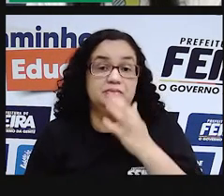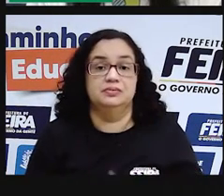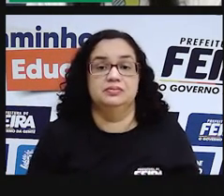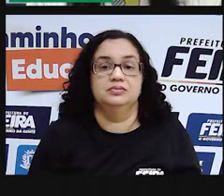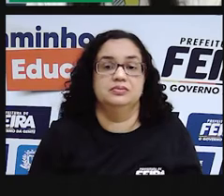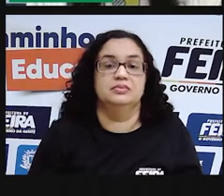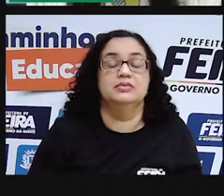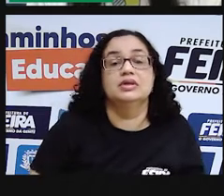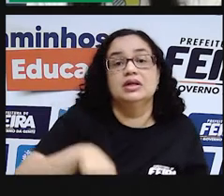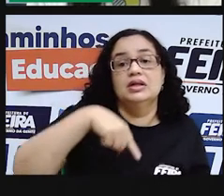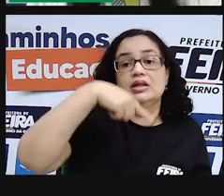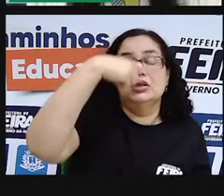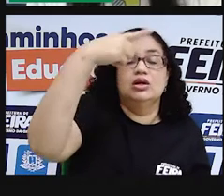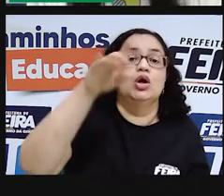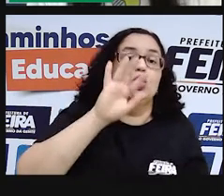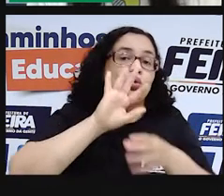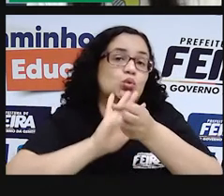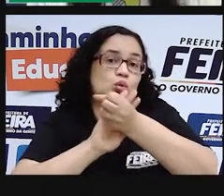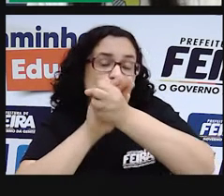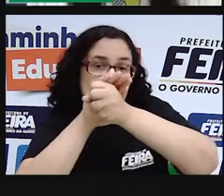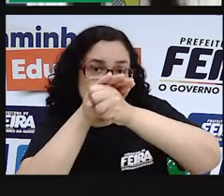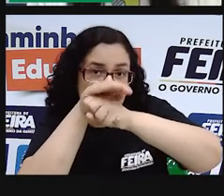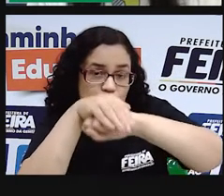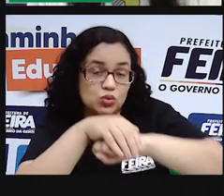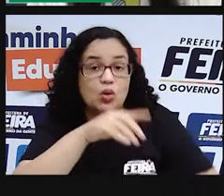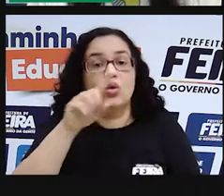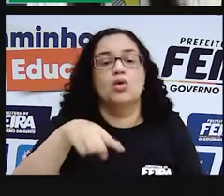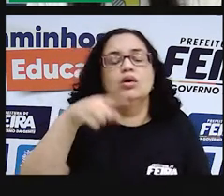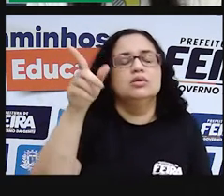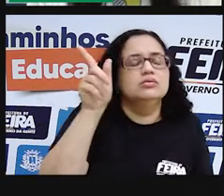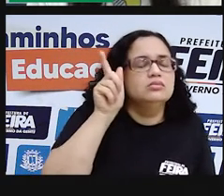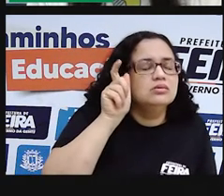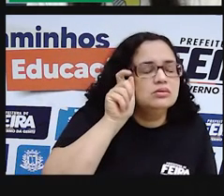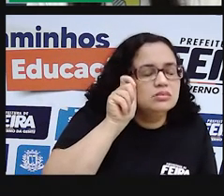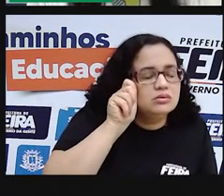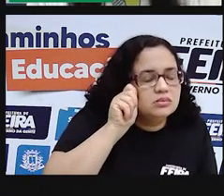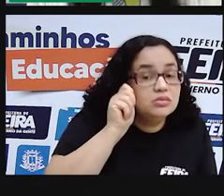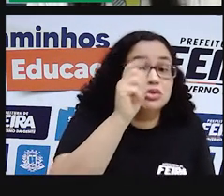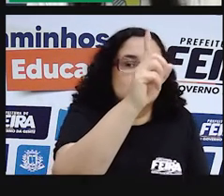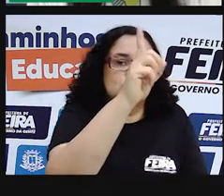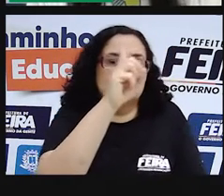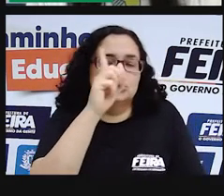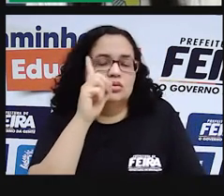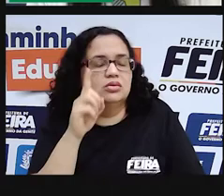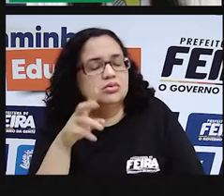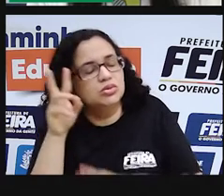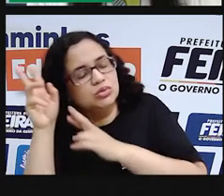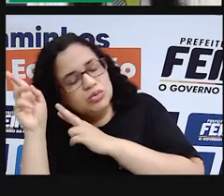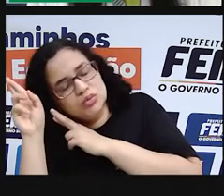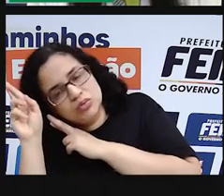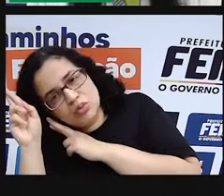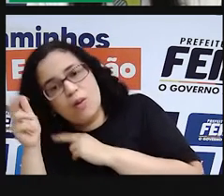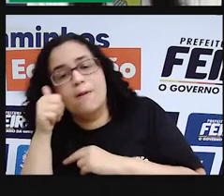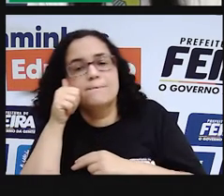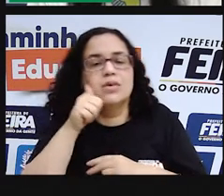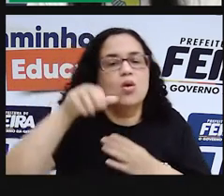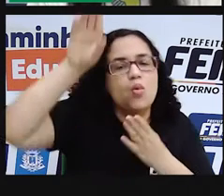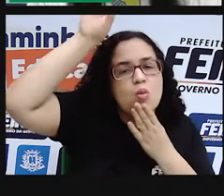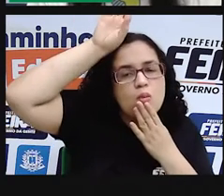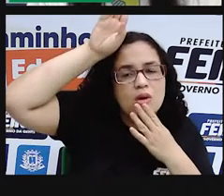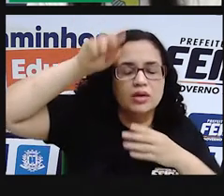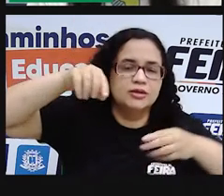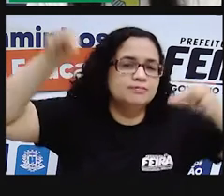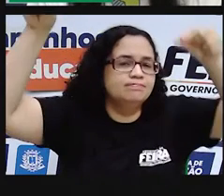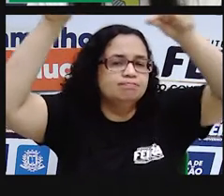Naquela mesma noite, logo que o sono chegou, a Managé sonhou. Uma enorme lagoa,